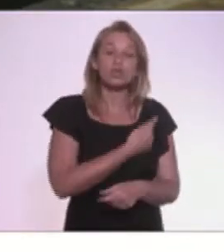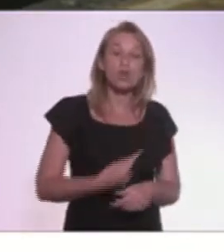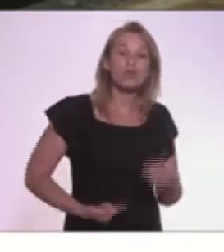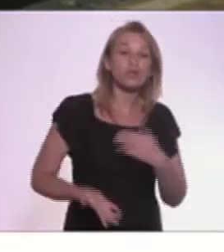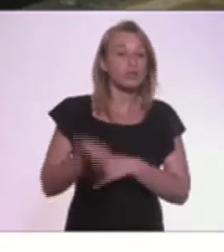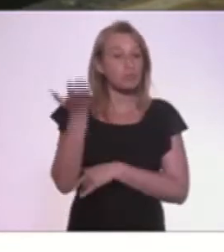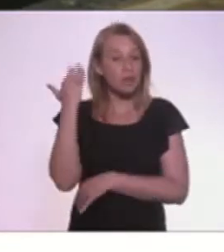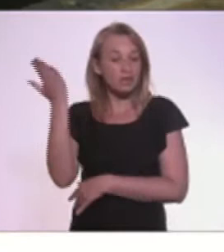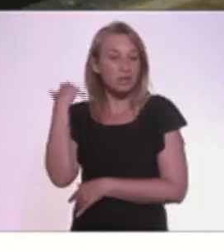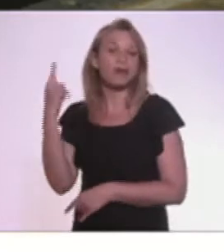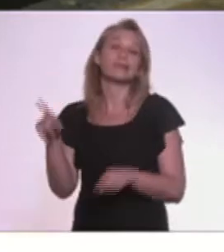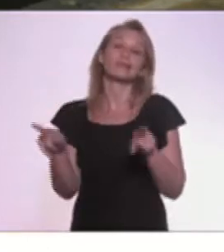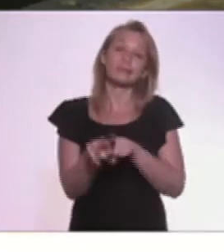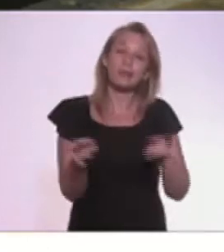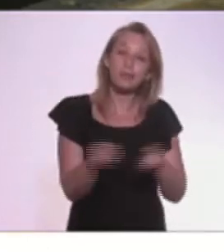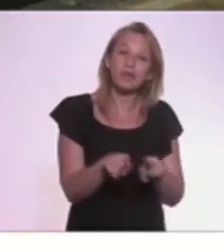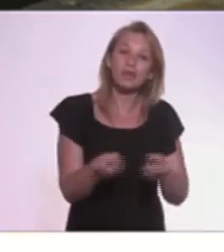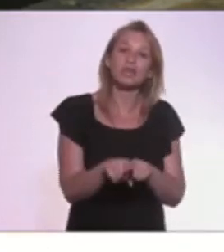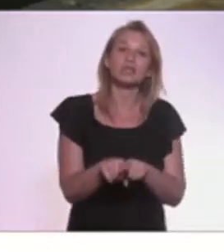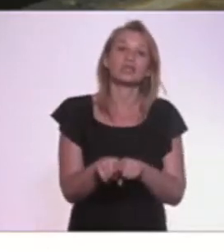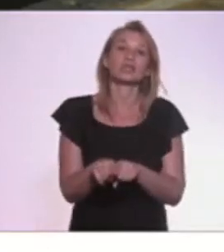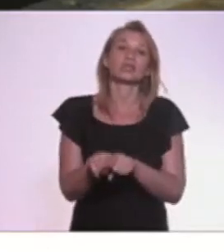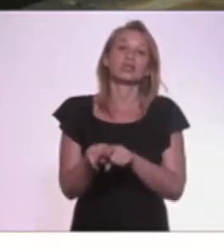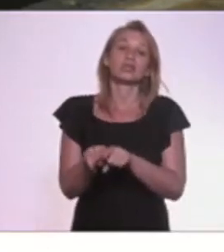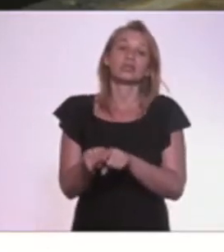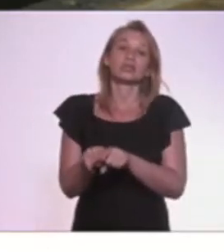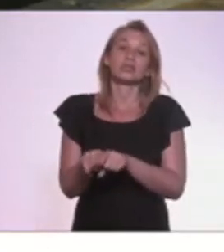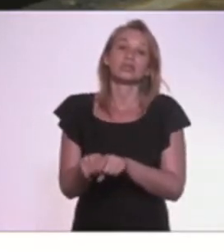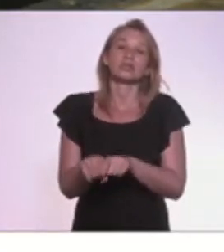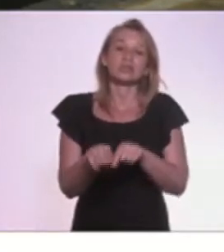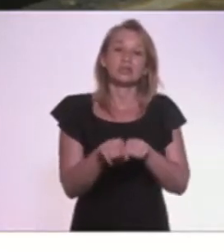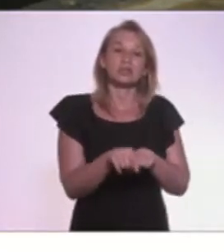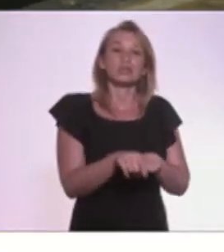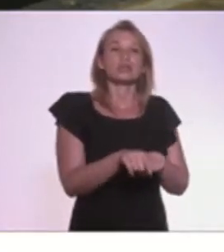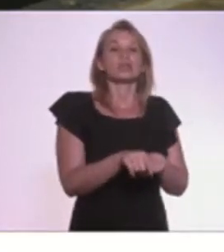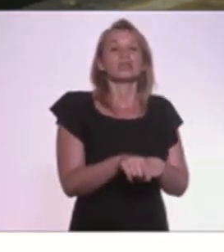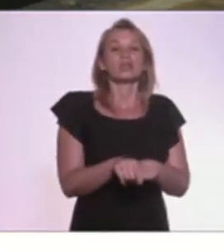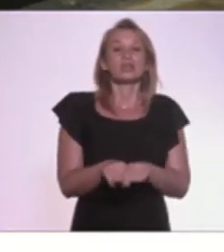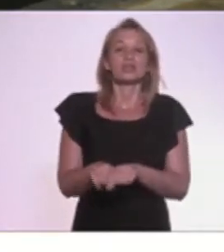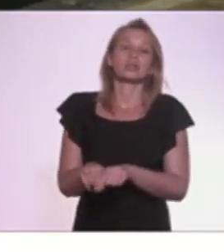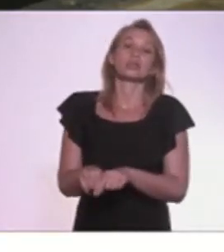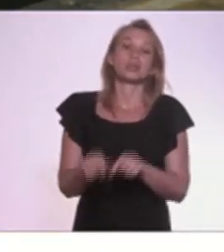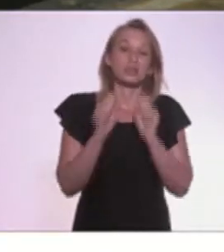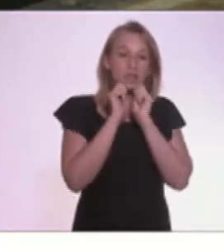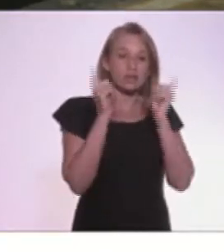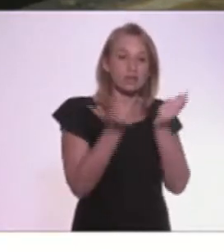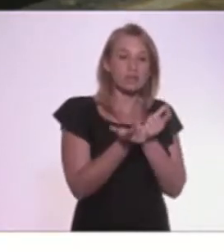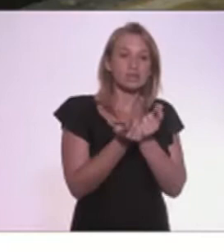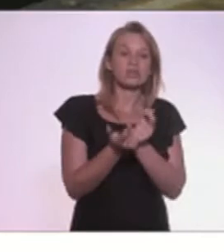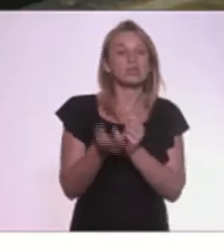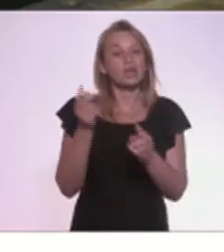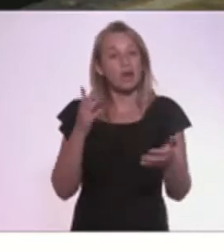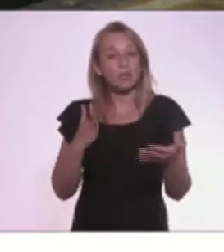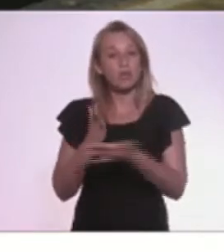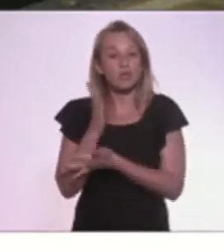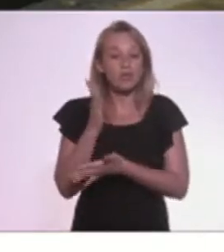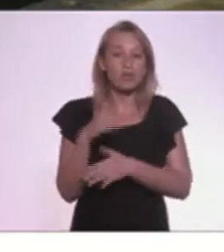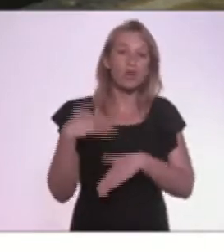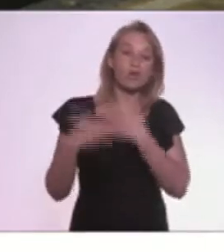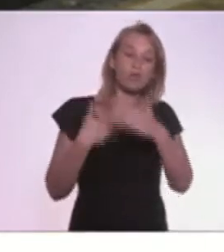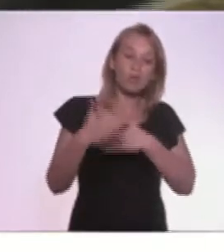passados e também da Assembleia Legislativa que aprovou de forma irresponsável ao longo das legislaturas